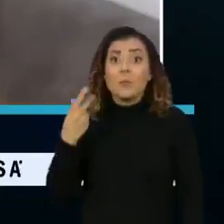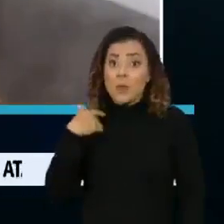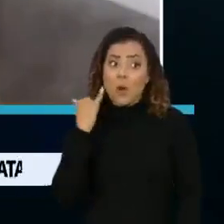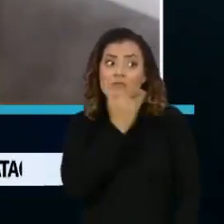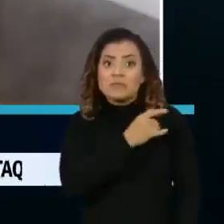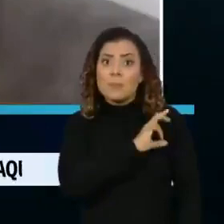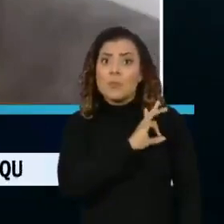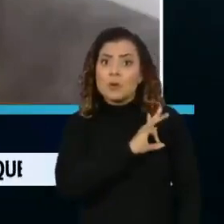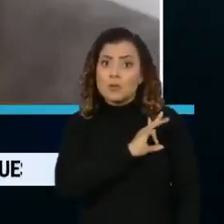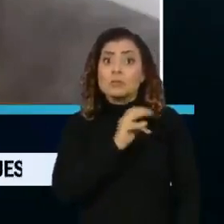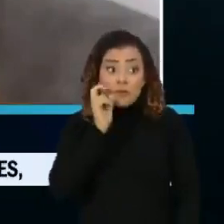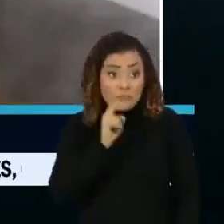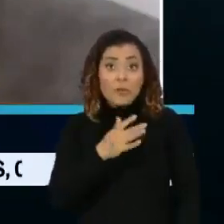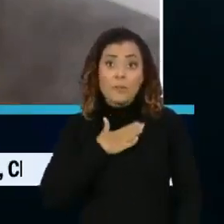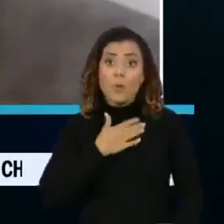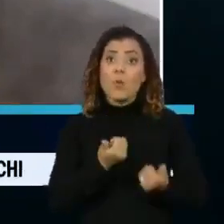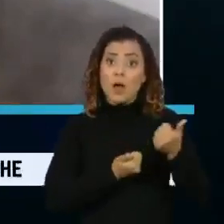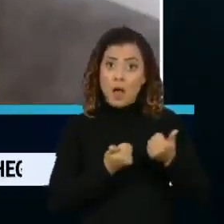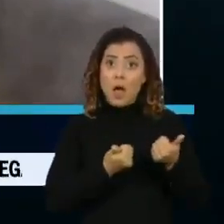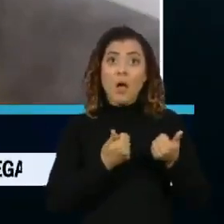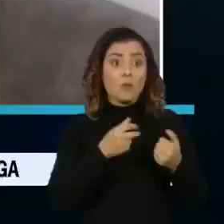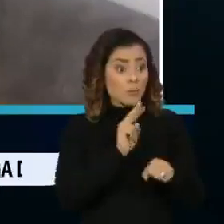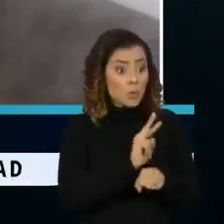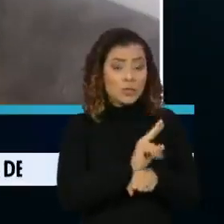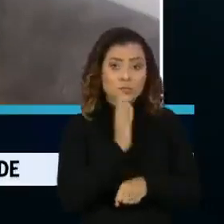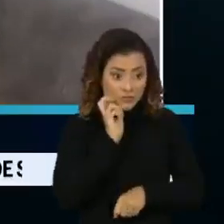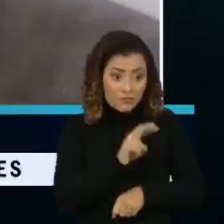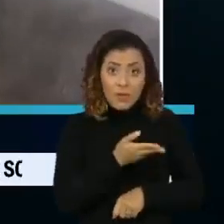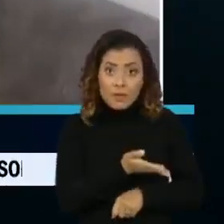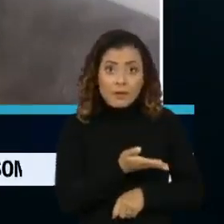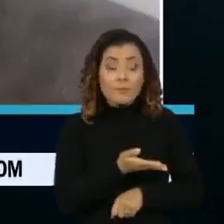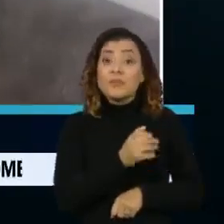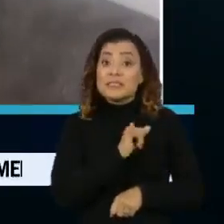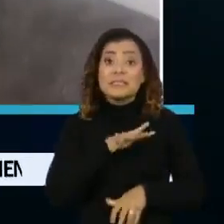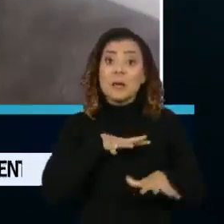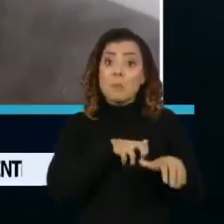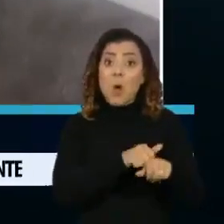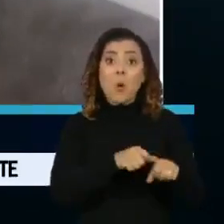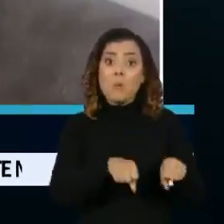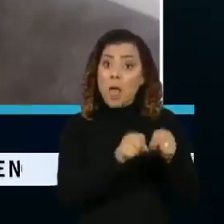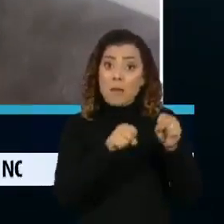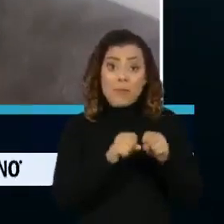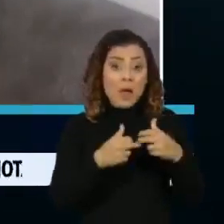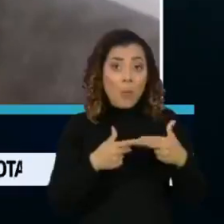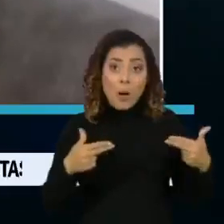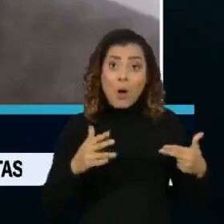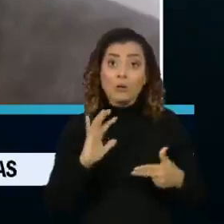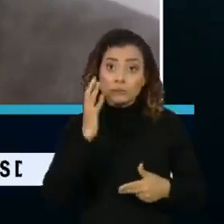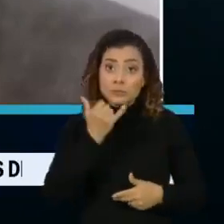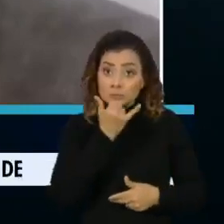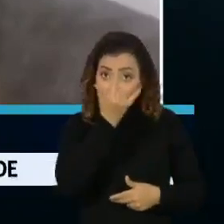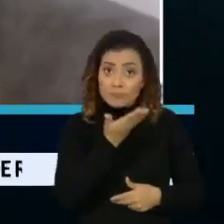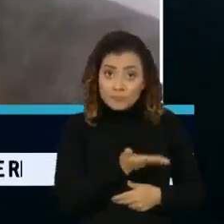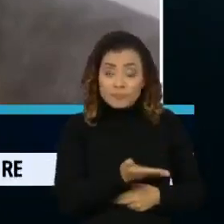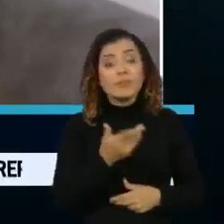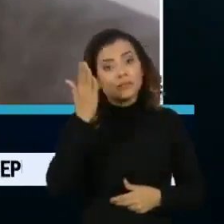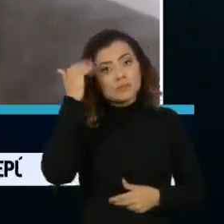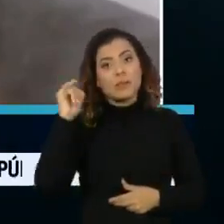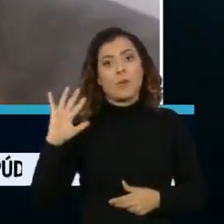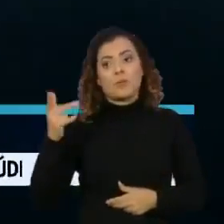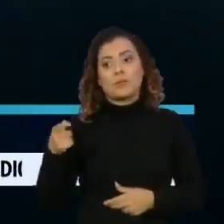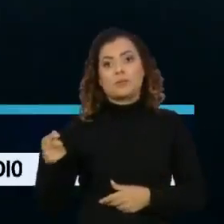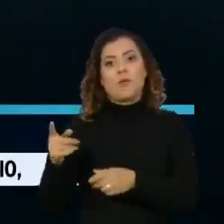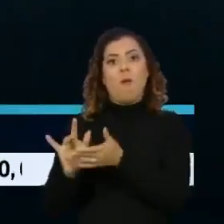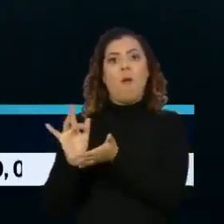polícia, falei, olha o meu carro, meu carro está intacto, se meu carro aparecer moído, quebrado, qualquer coisa assim, a gente já sabe o